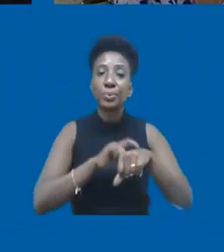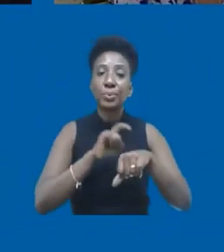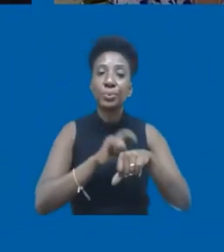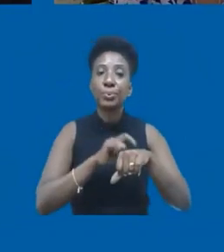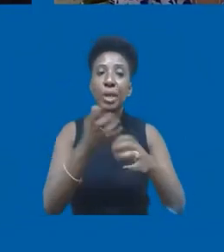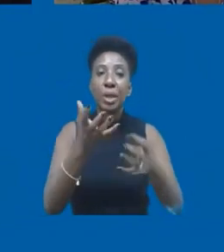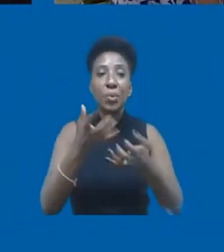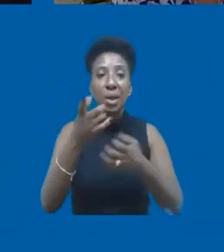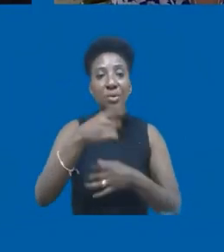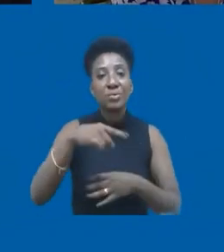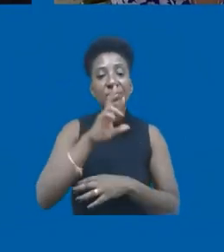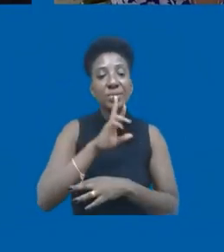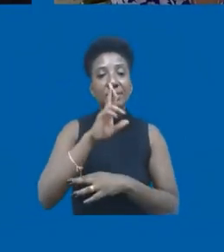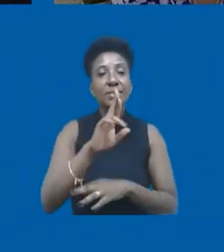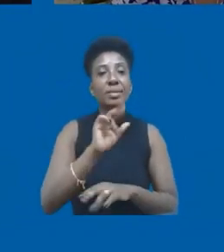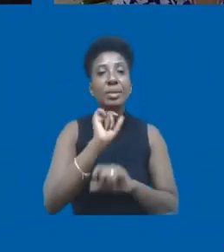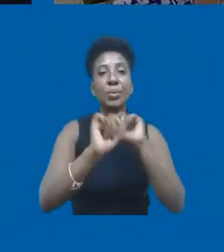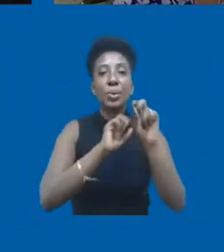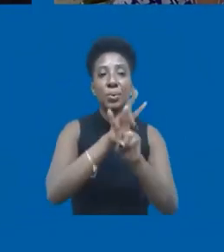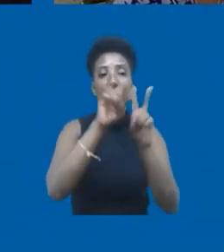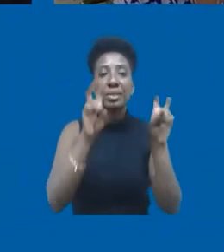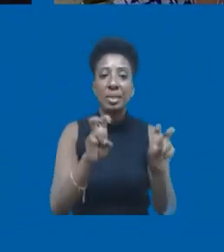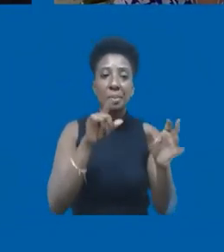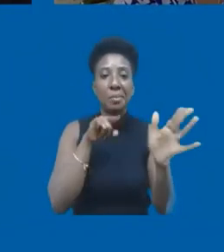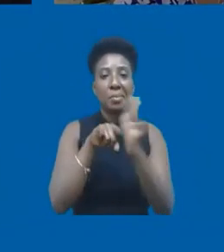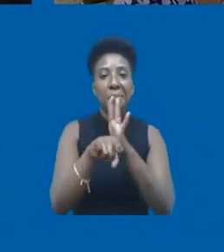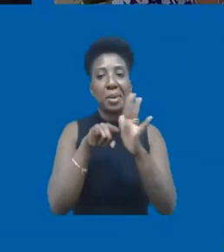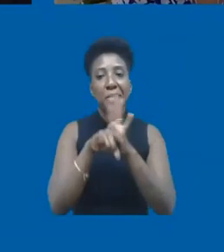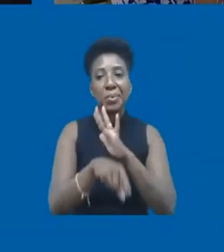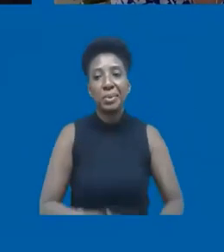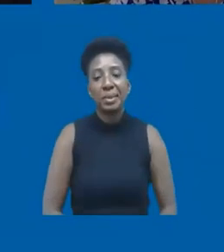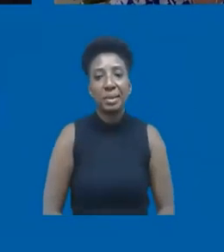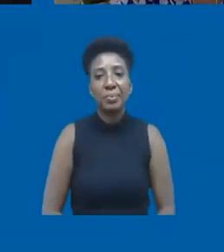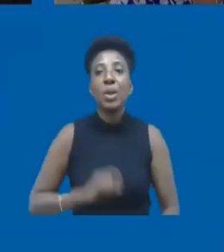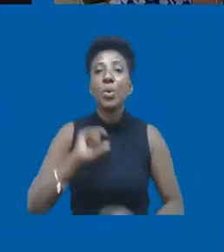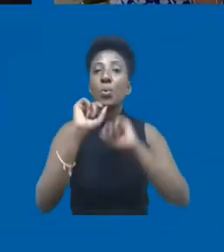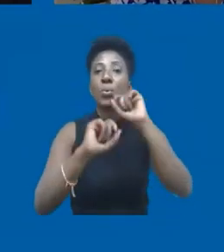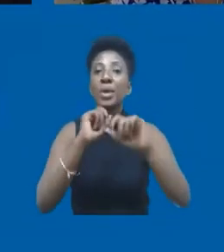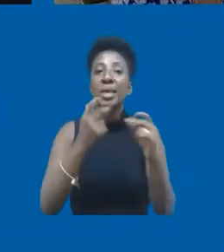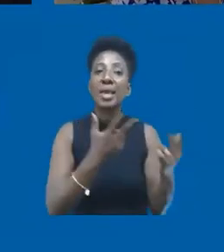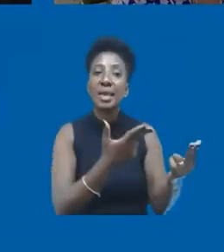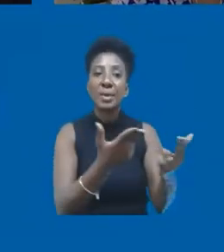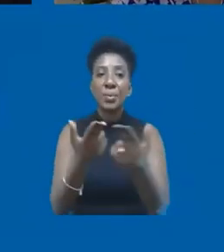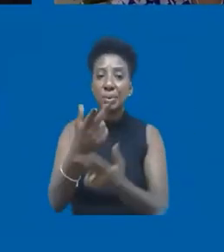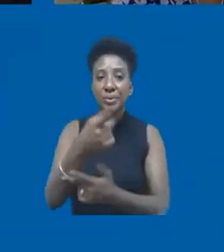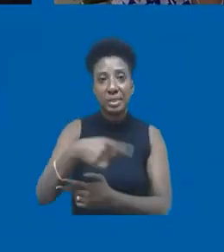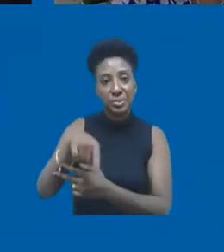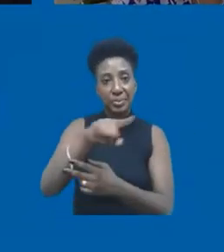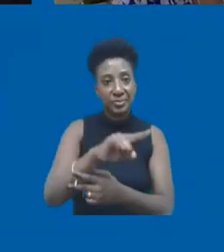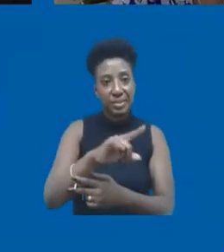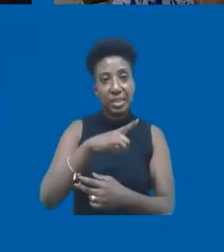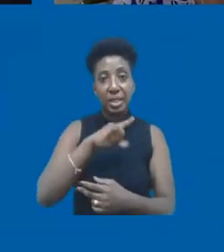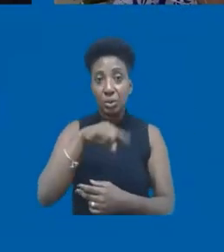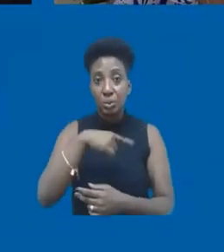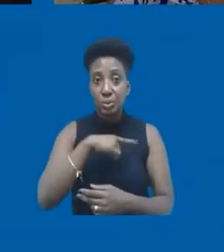gostaria muito que eles respondessem o título do evento, a pergunta do título do evento. O que é igualdade para você? E aí, gente tem uns